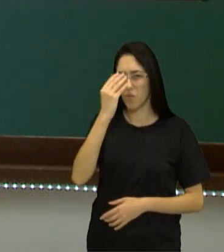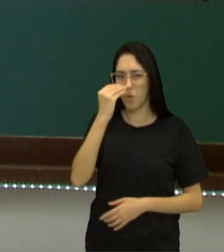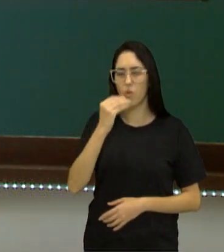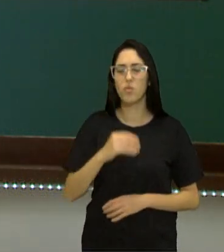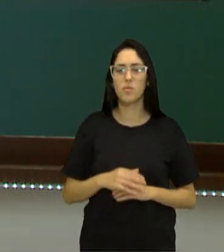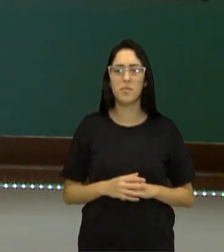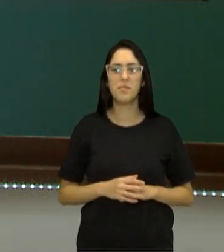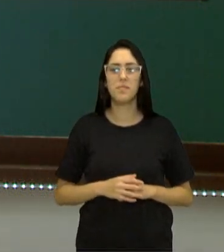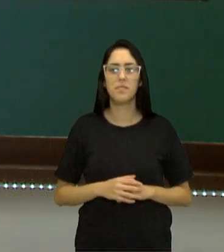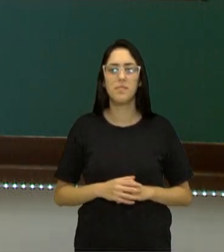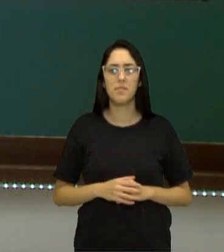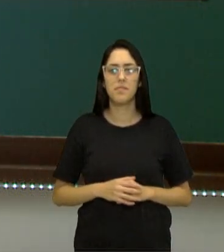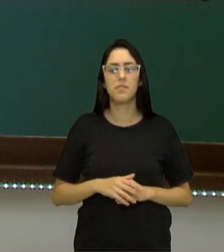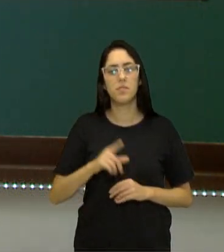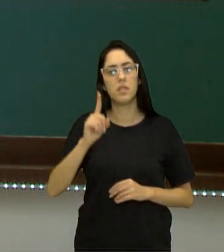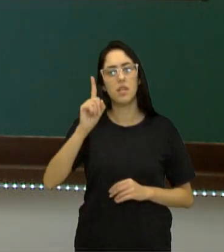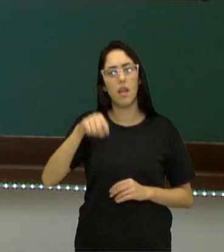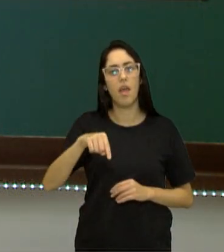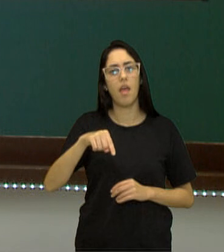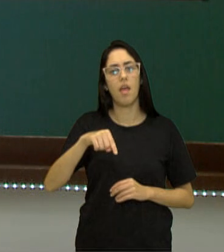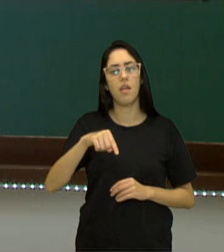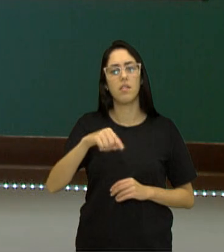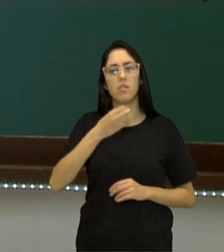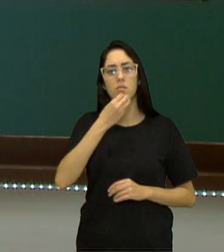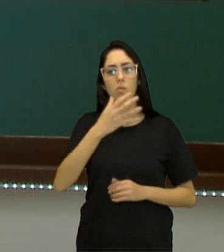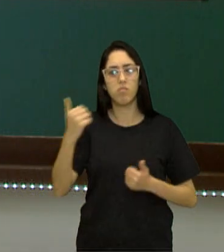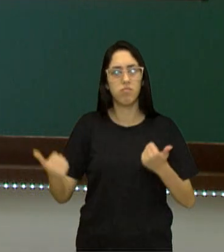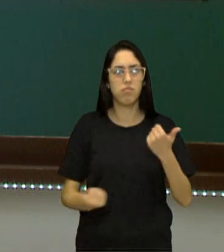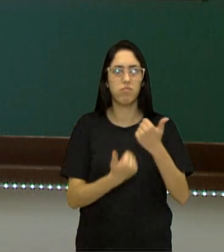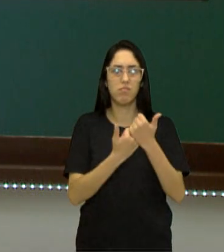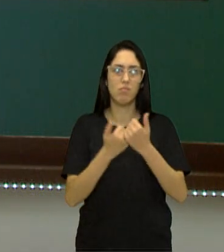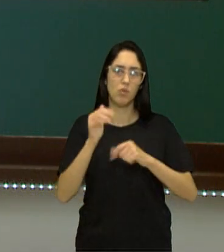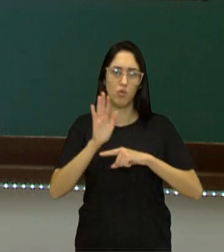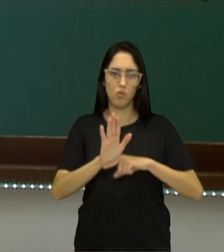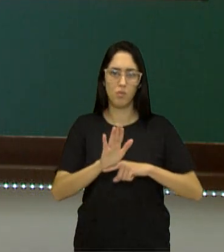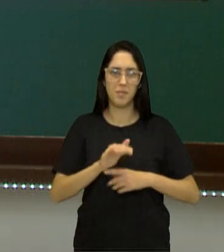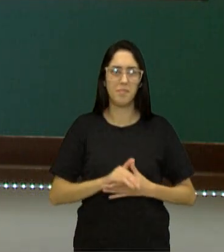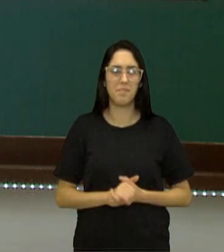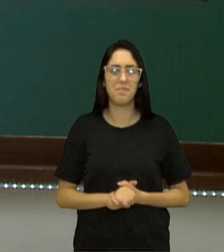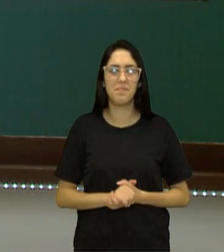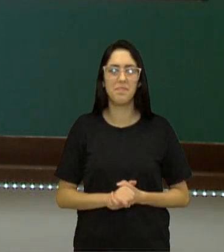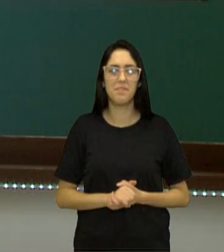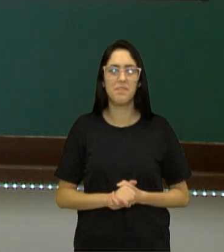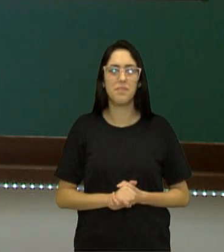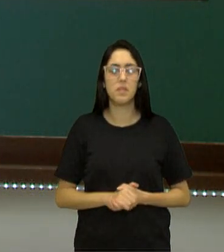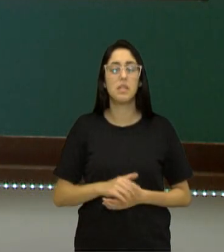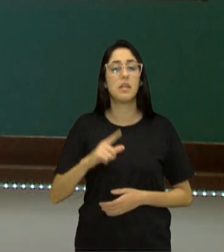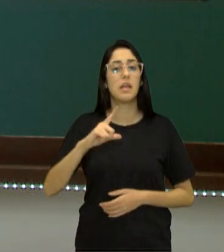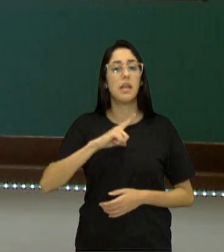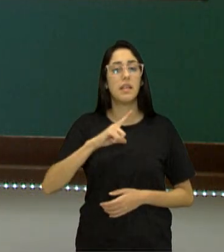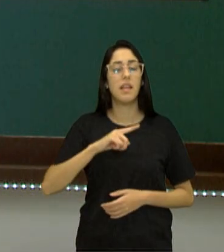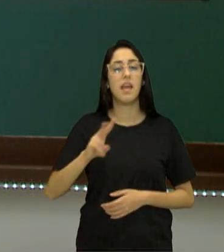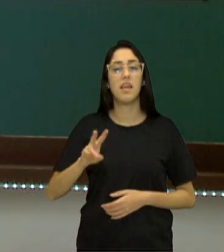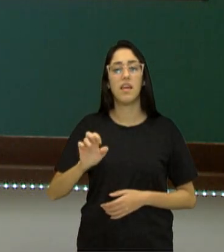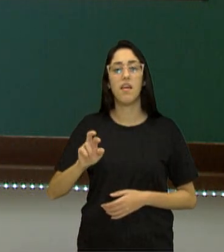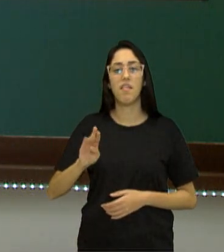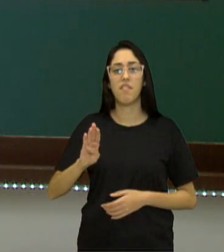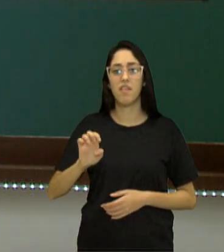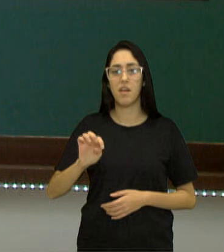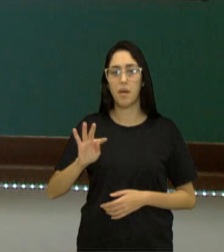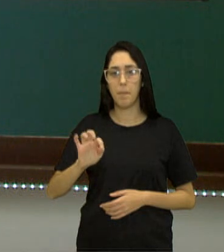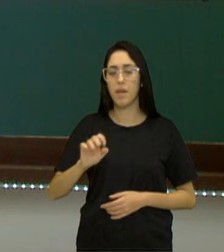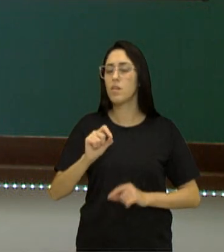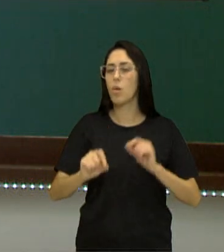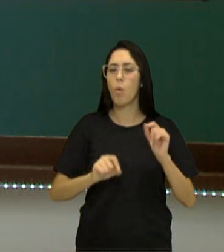suporte para esses textos. Normalmente aparece em um verbete. Vamos analisar a